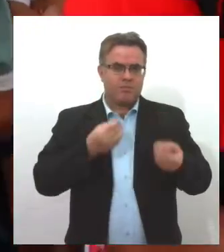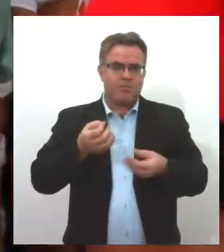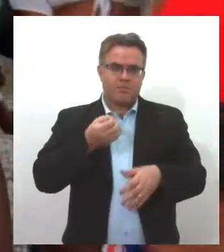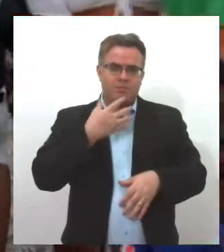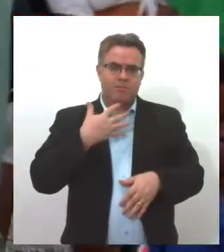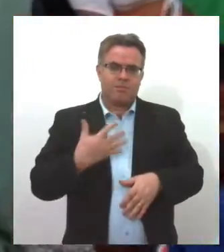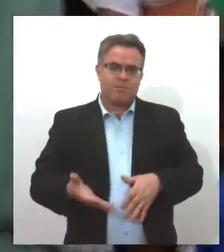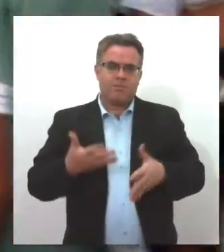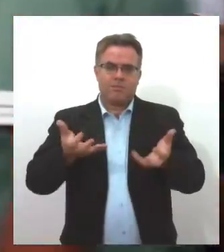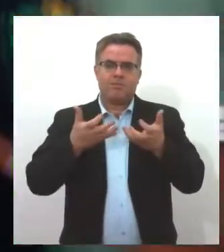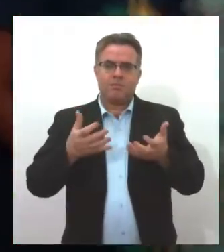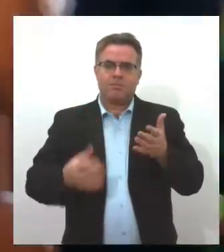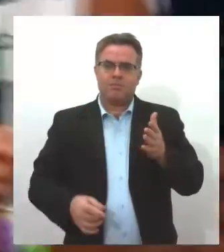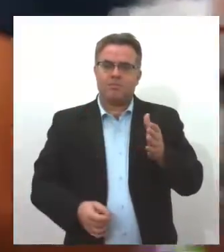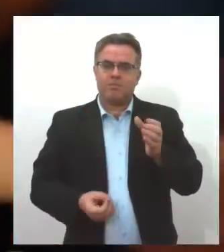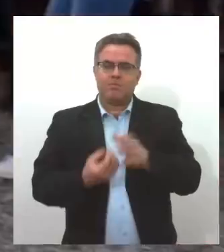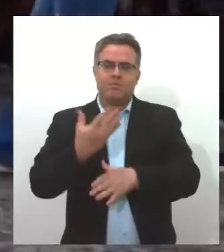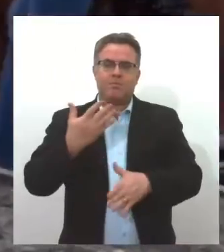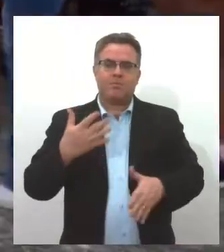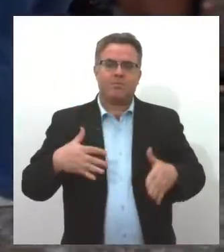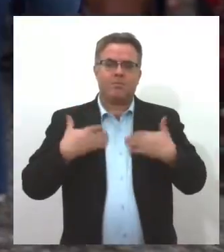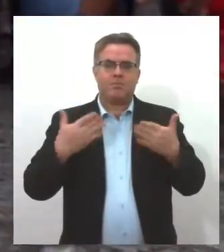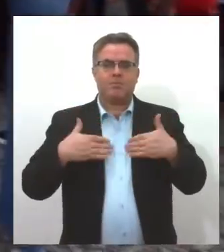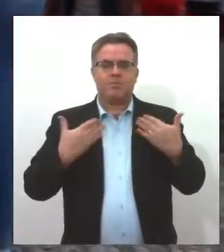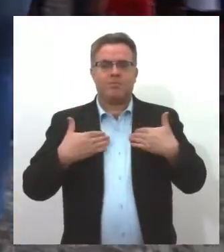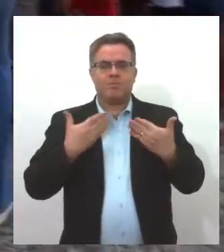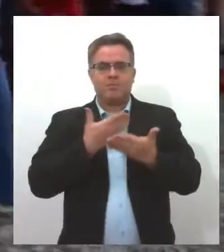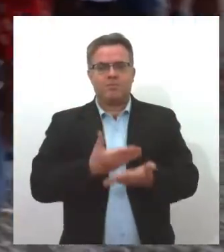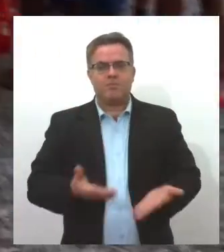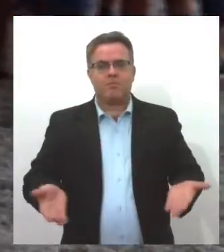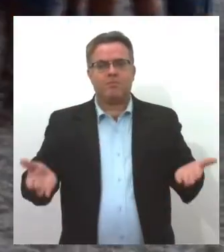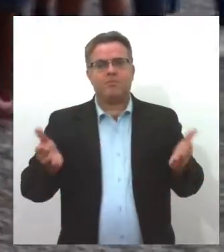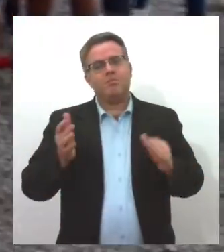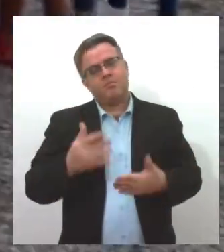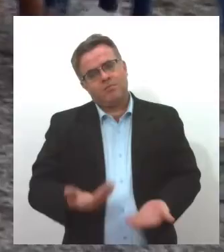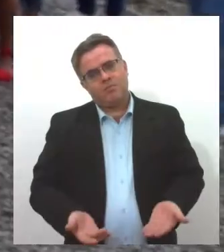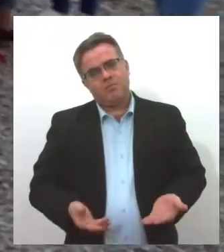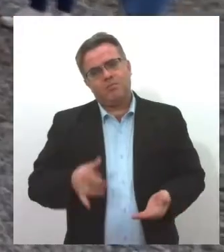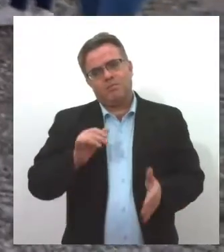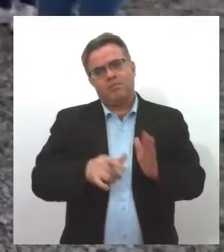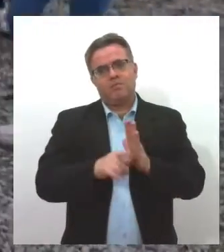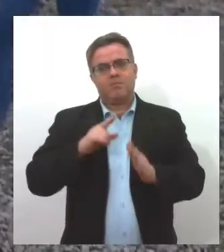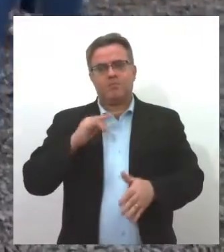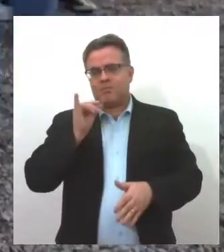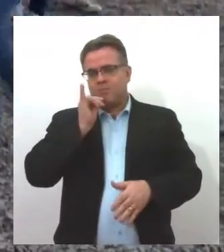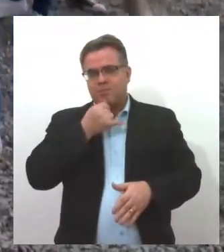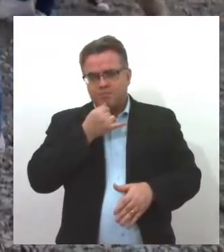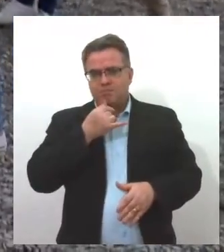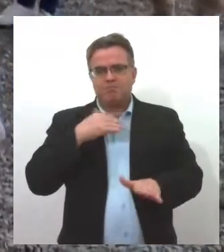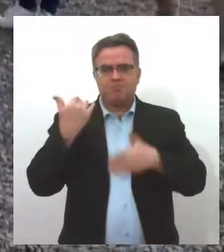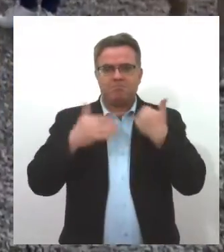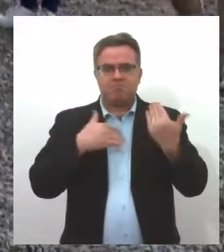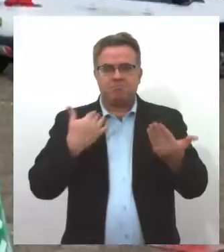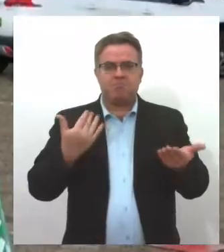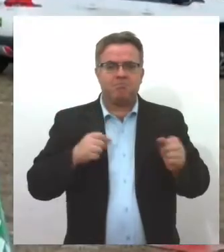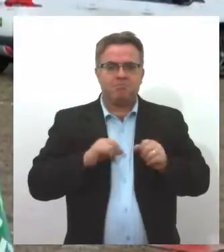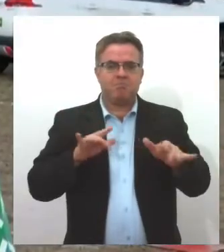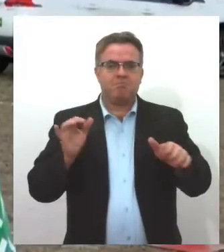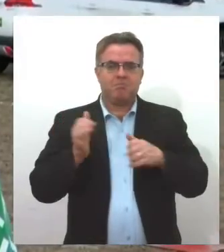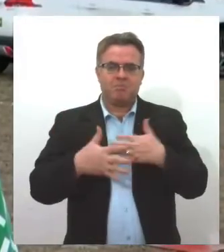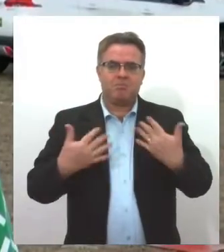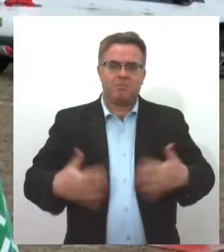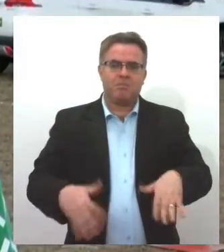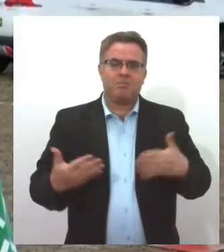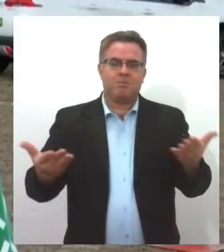tentar criar um momento de alegria diante de tantas tristezas lançadas pela pandemia. Num